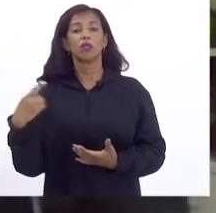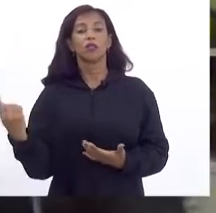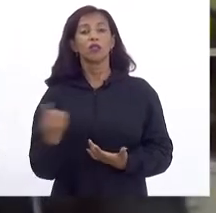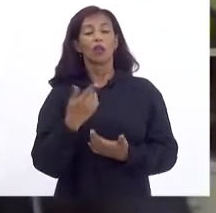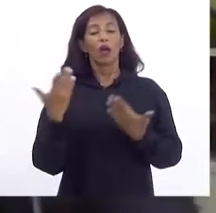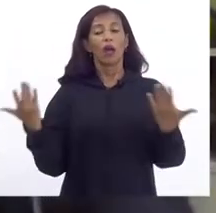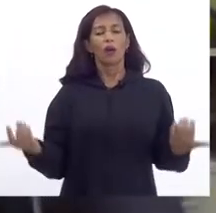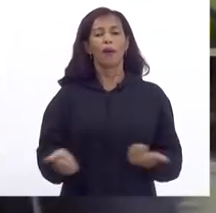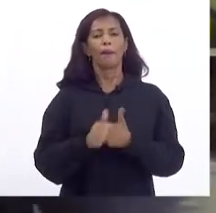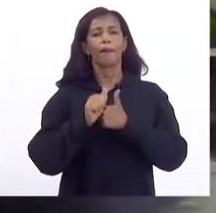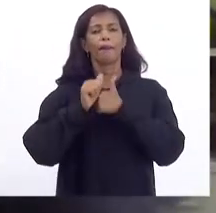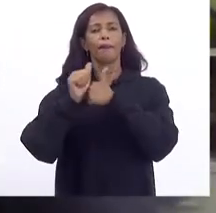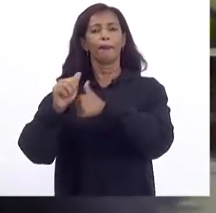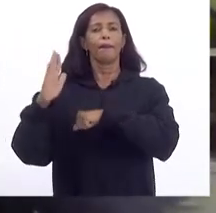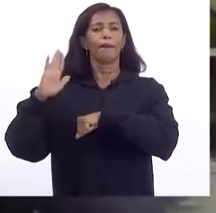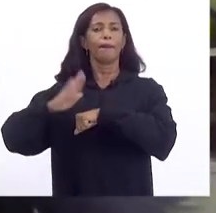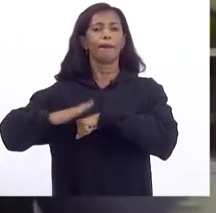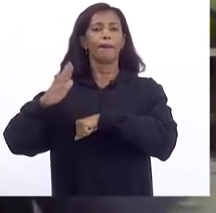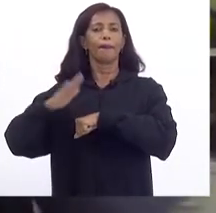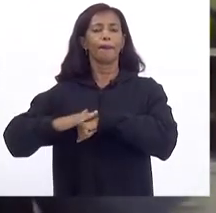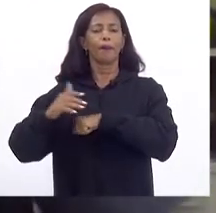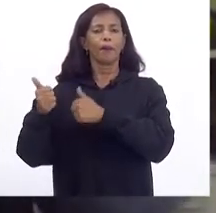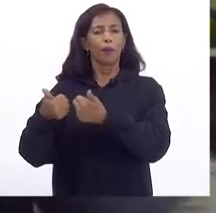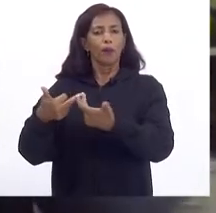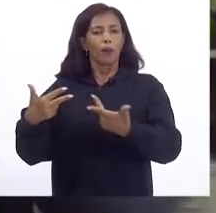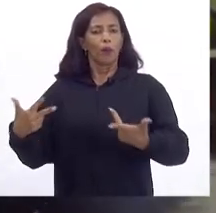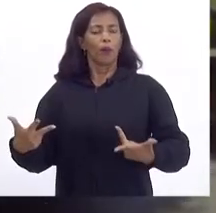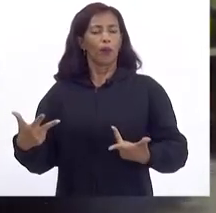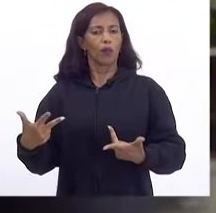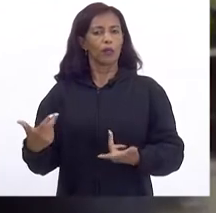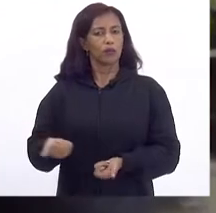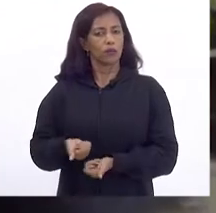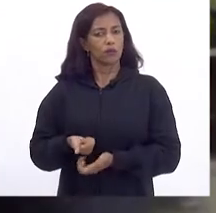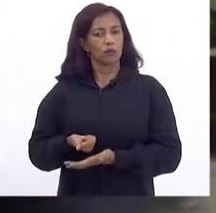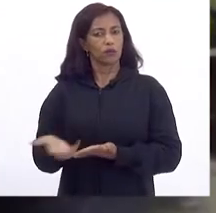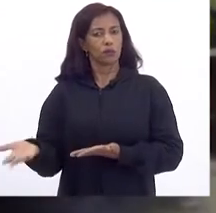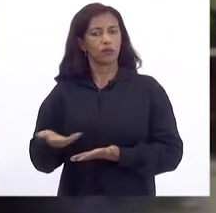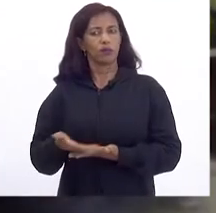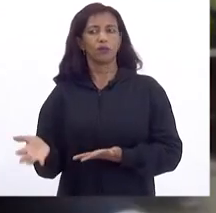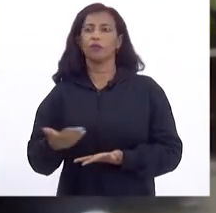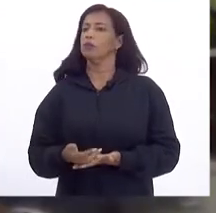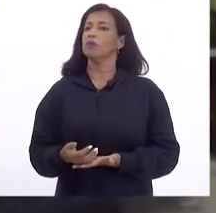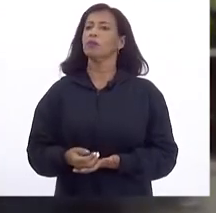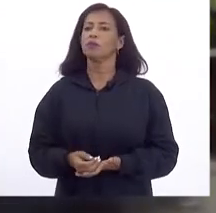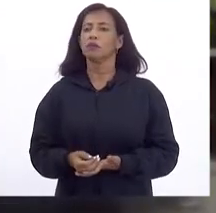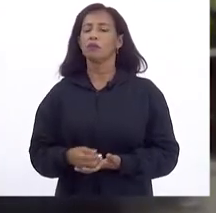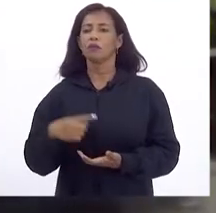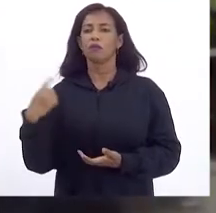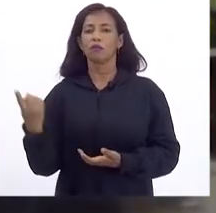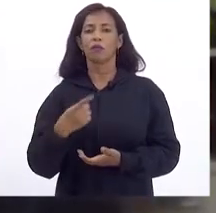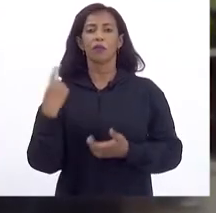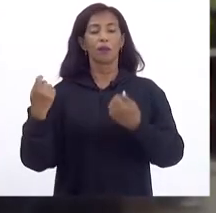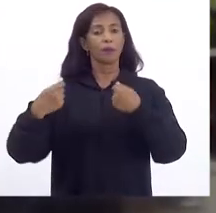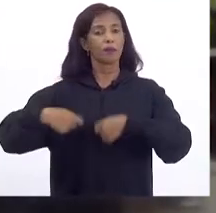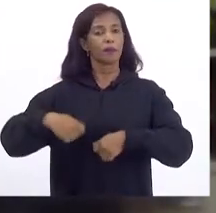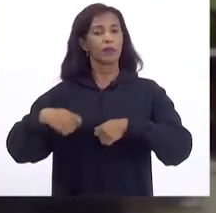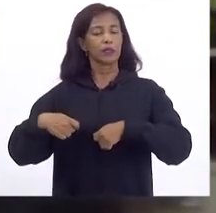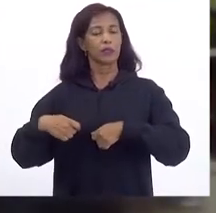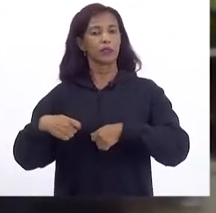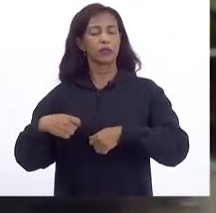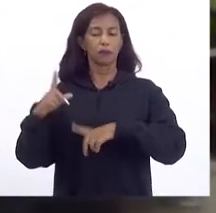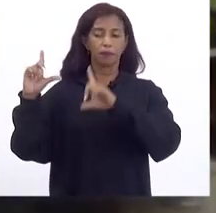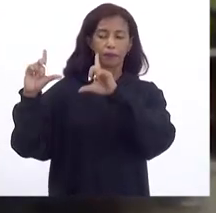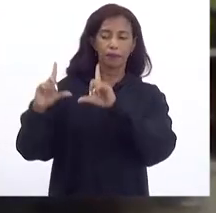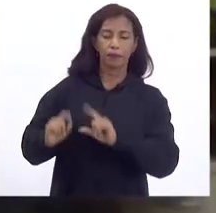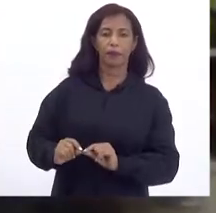Perseguindo Cada vez mais Uma qualidade No gasto Que vai fazer Com que A gente precise Cada vez menos